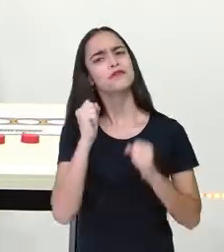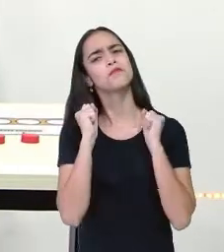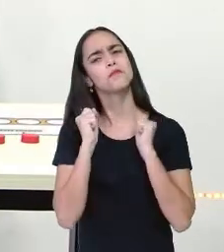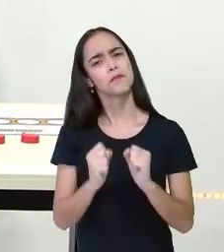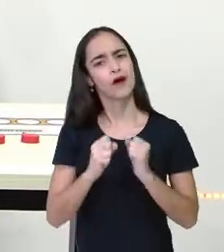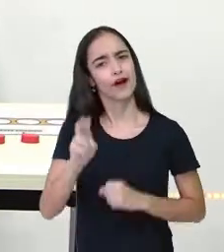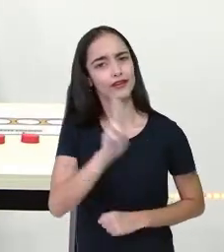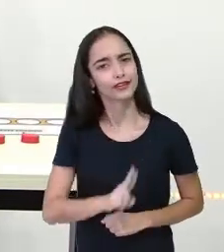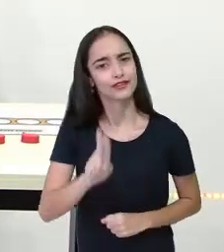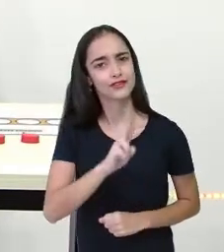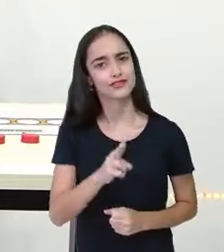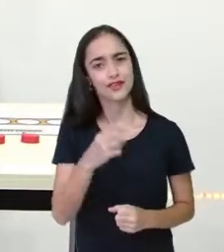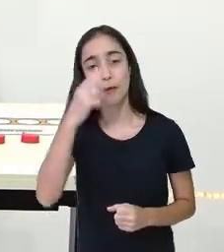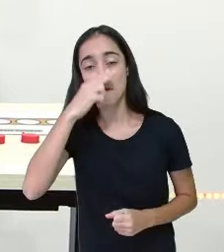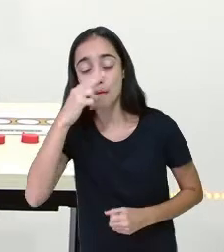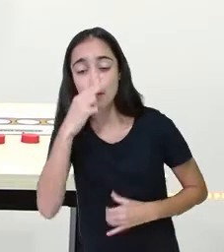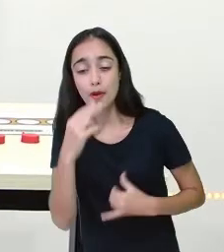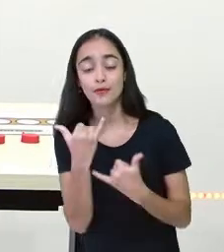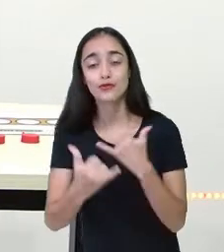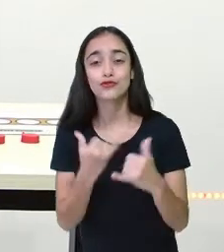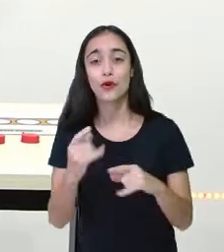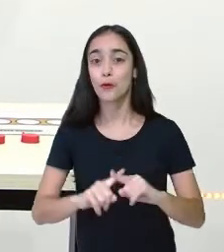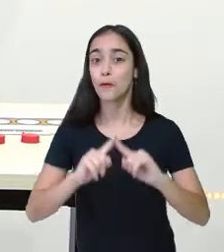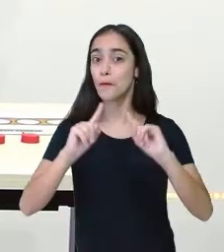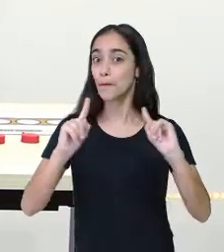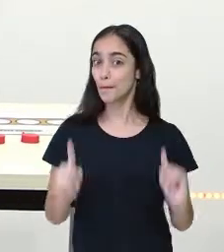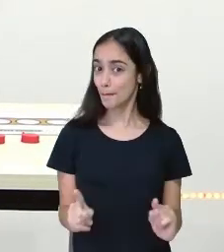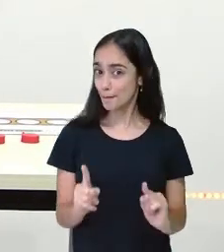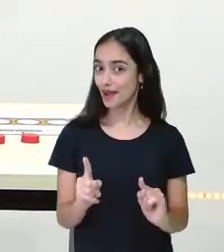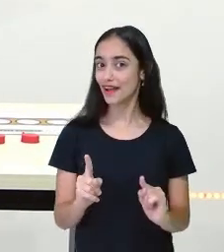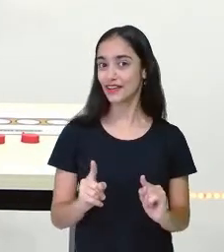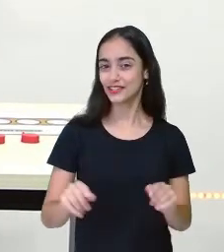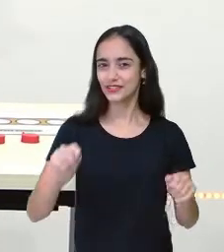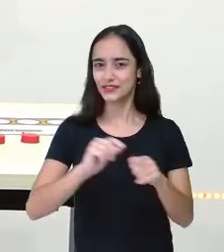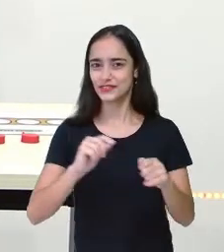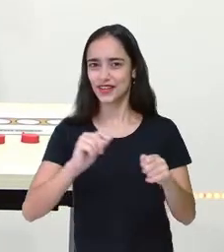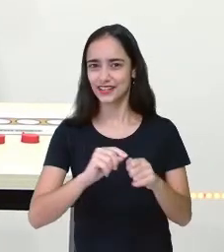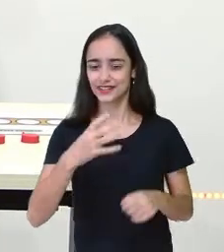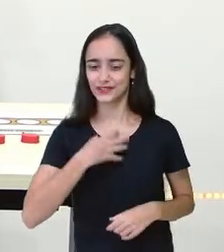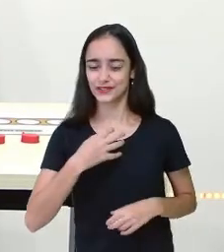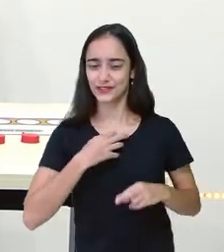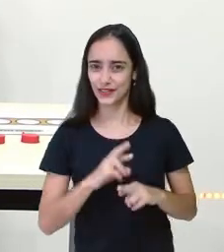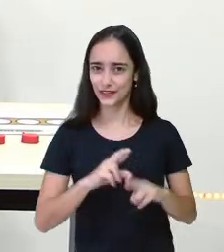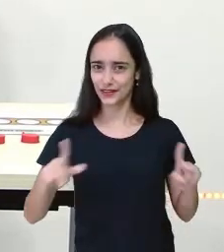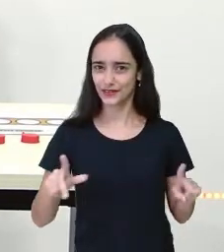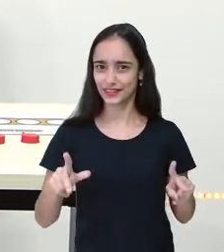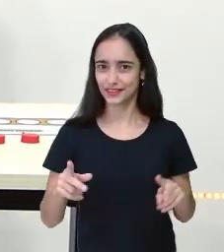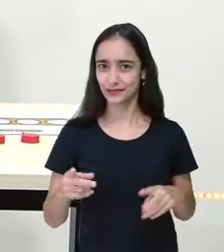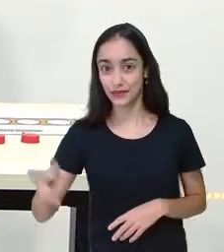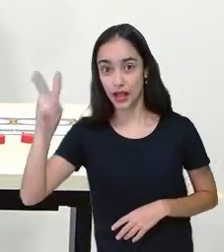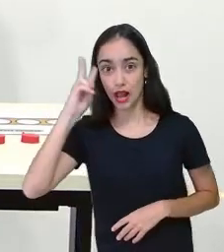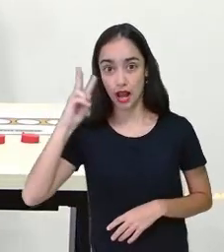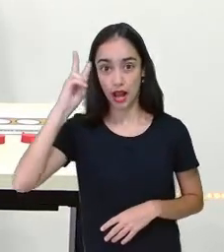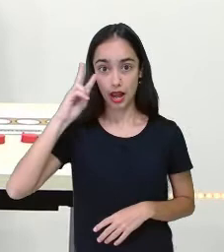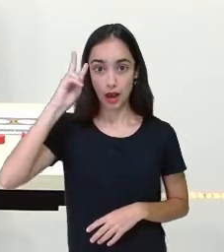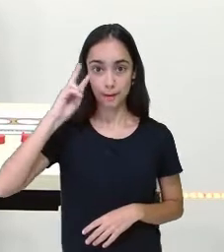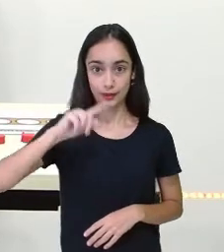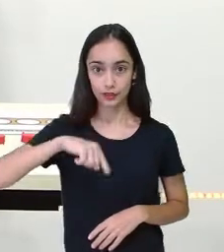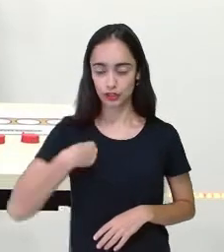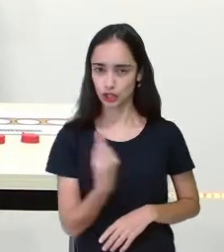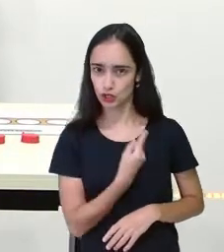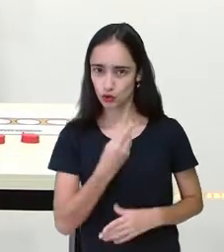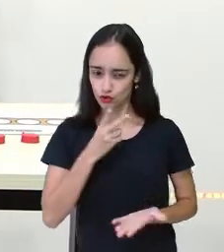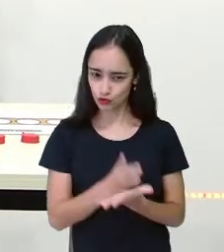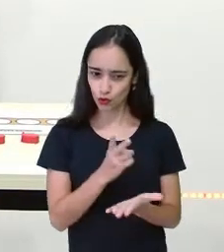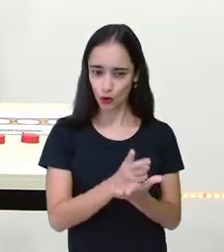fazendo outras coisas. Lembrando que estamos seguindo a sequência do livro A Aprender Sempre.